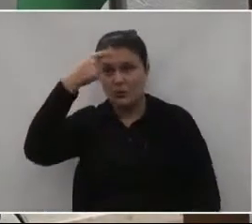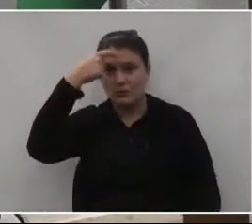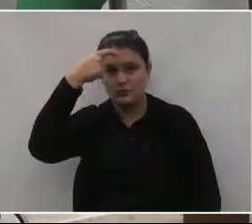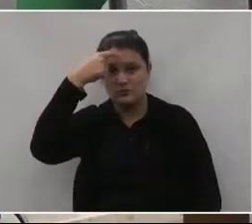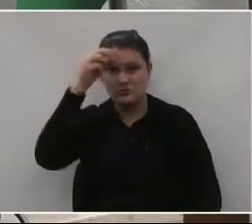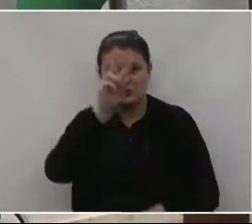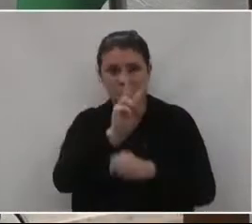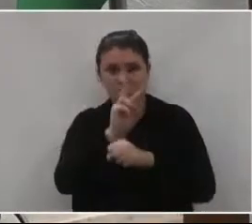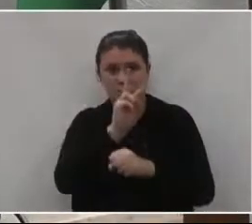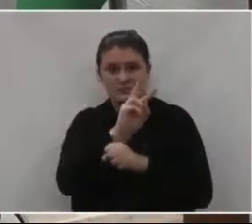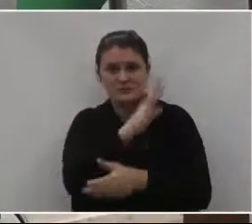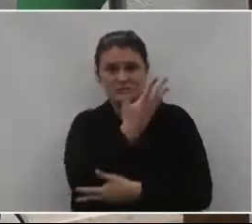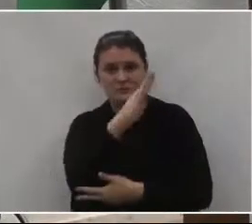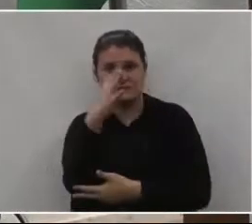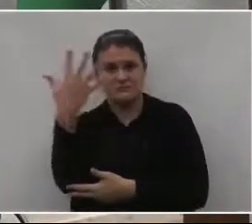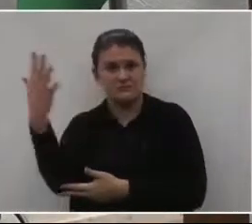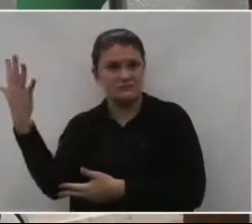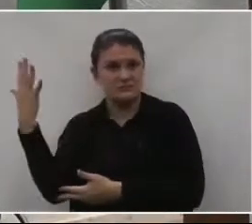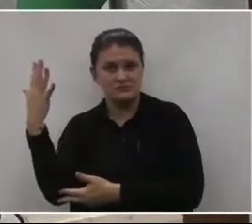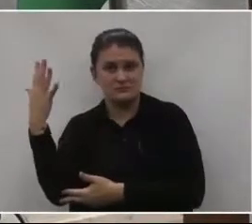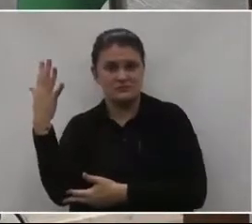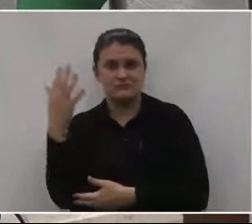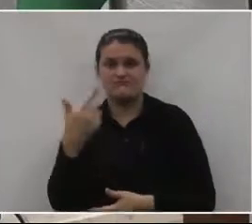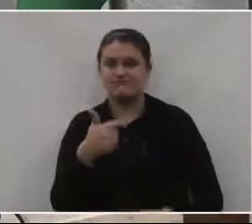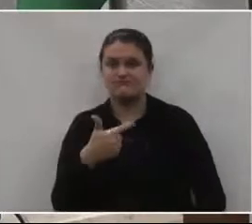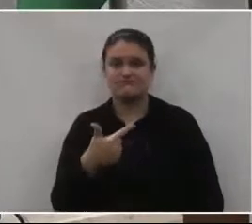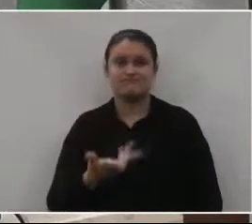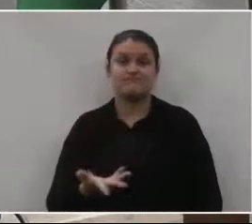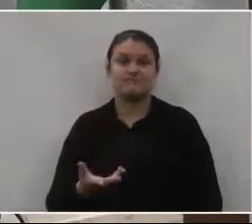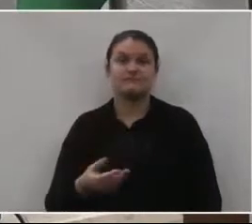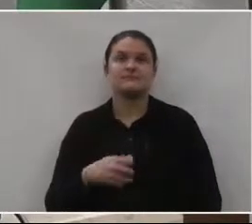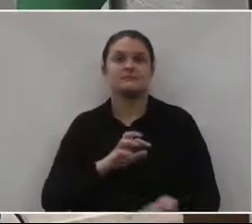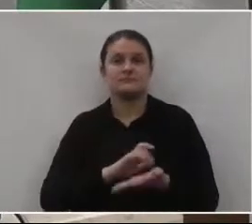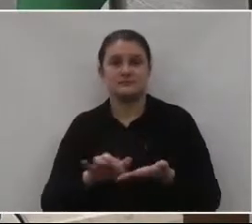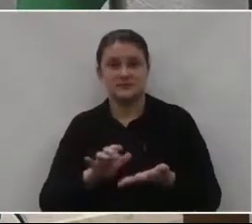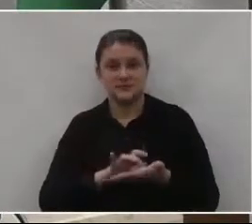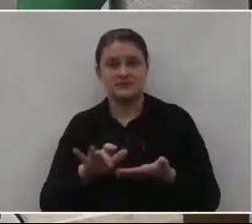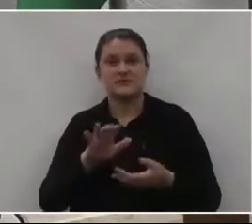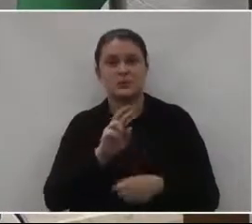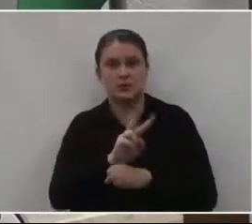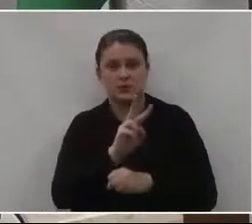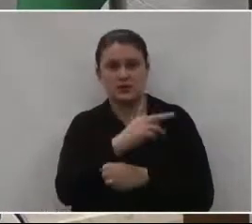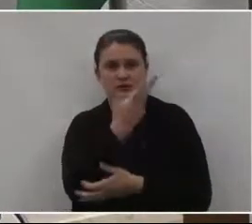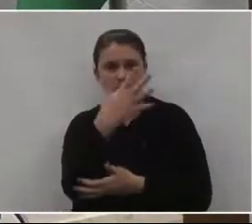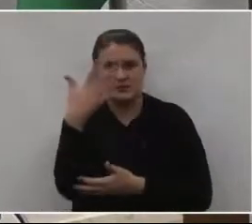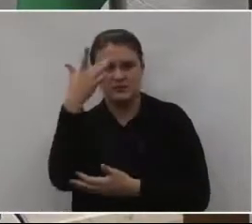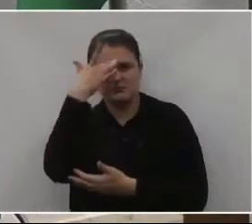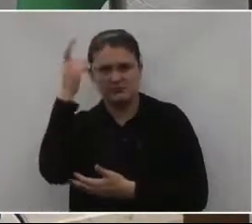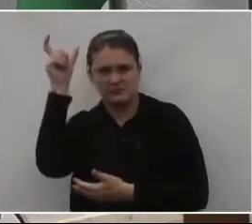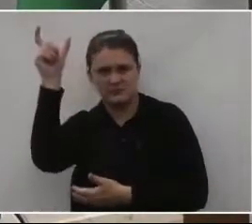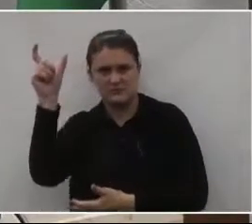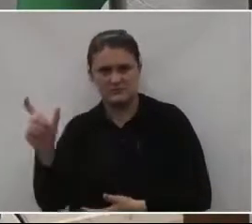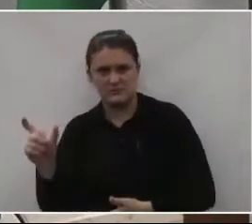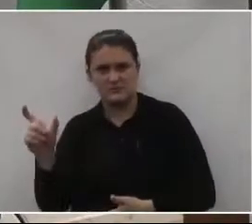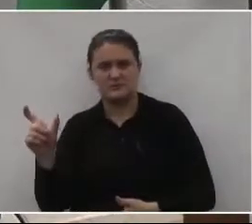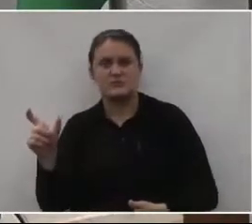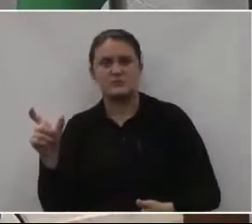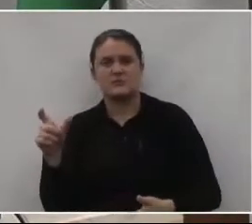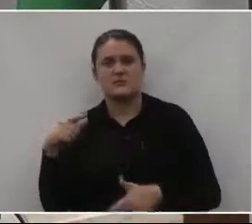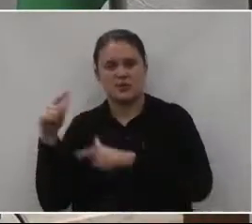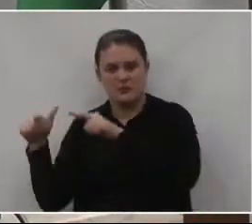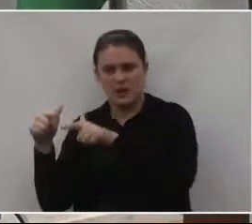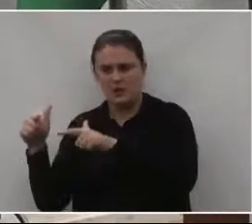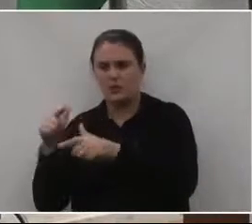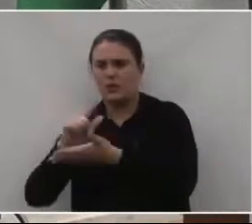respeito da nossa natureza, do nosso meio ambiente. Então, a Secretaria do Meio Ambiente, na pessoa dos seus colaboradores,